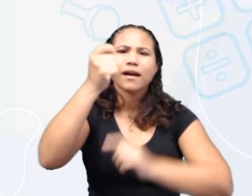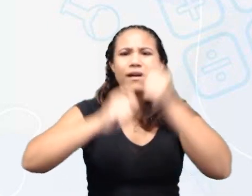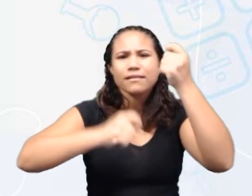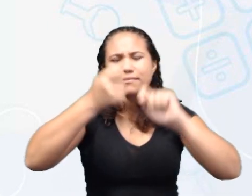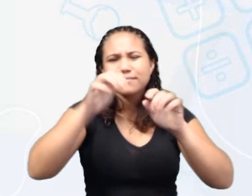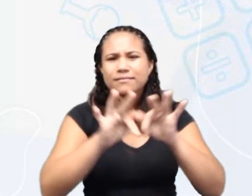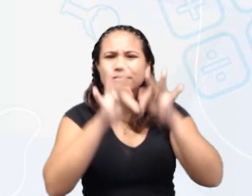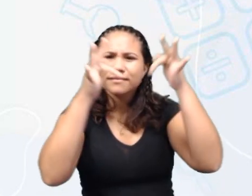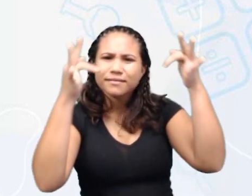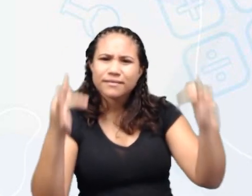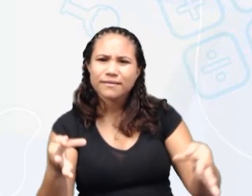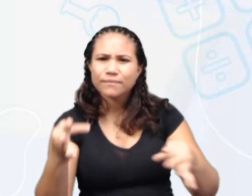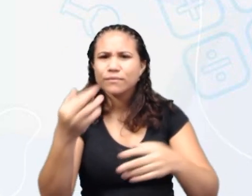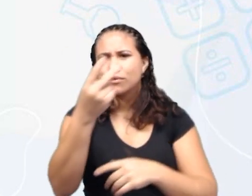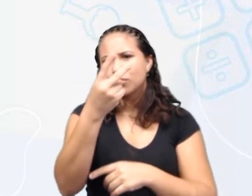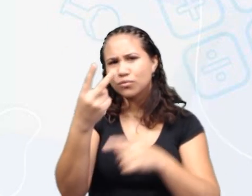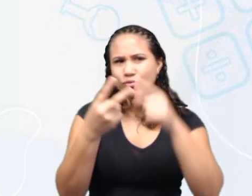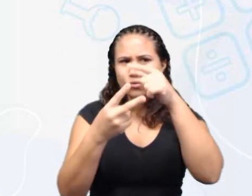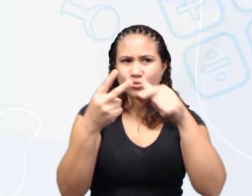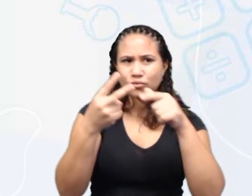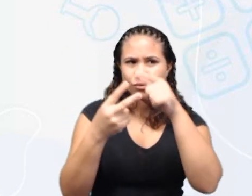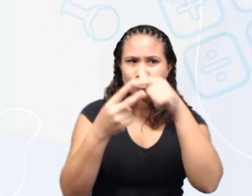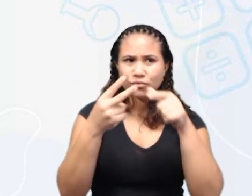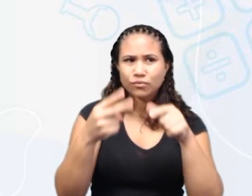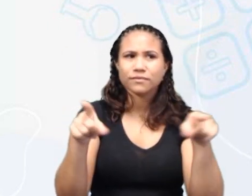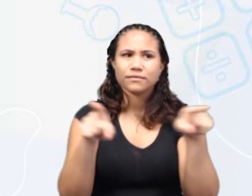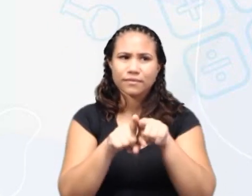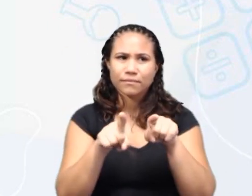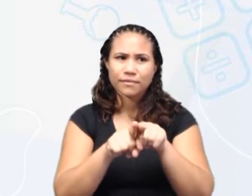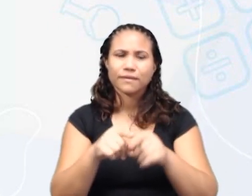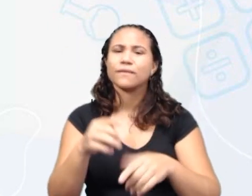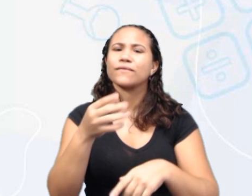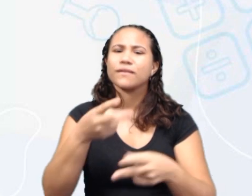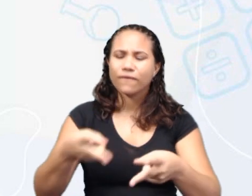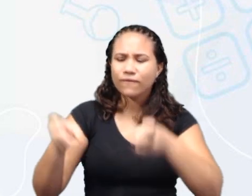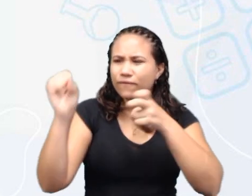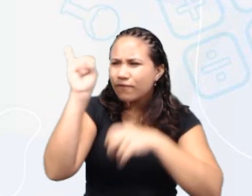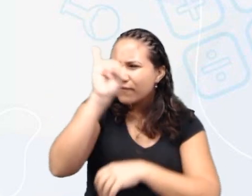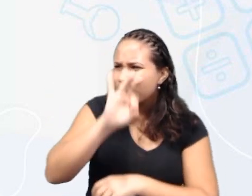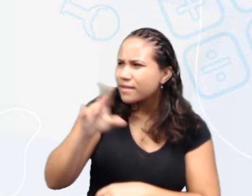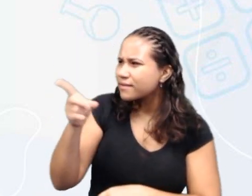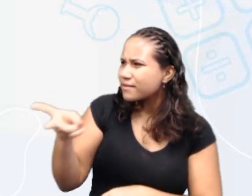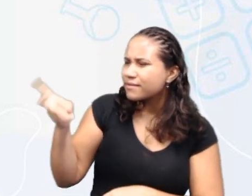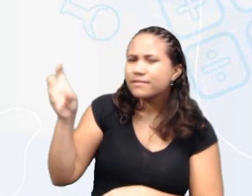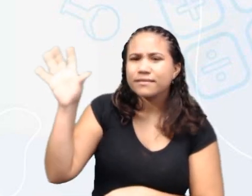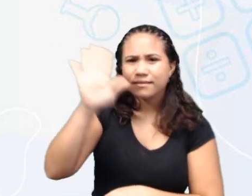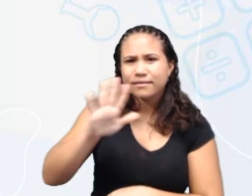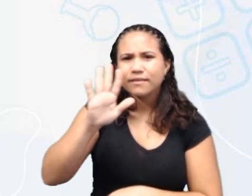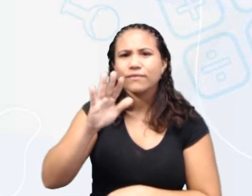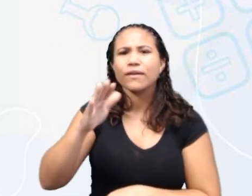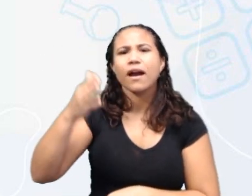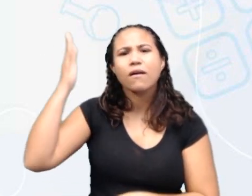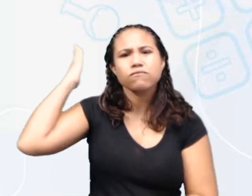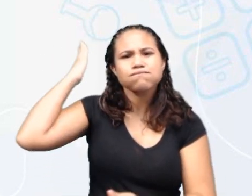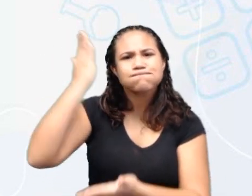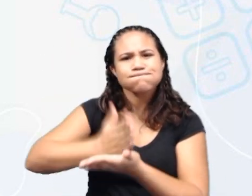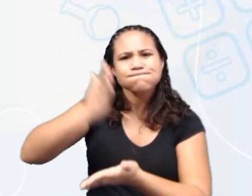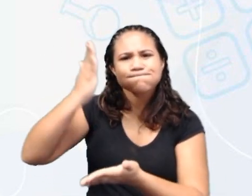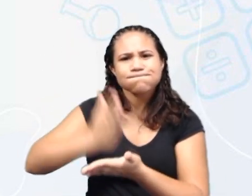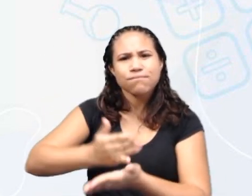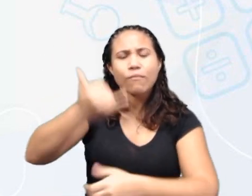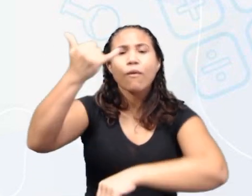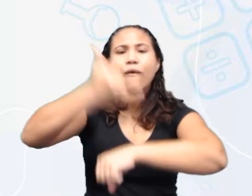que possui dois planos inclinados. Eu acho que fica bem visível isso quando a gente observa a lâmina do machado. Ela